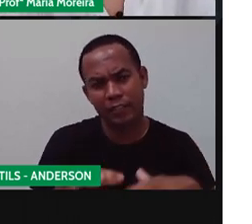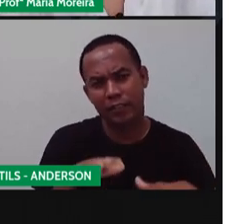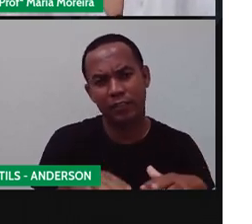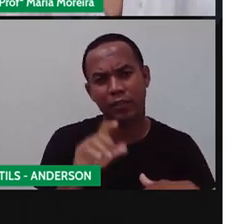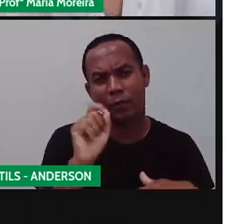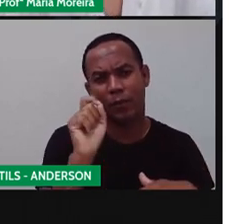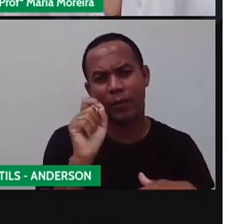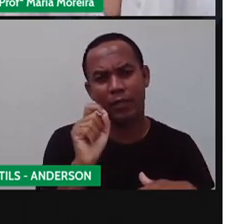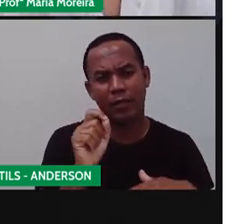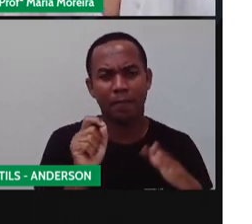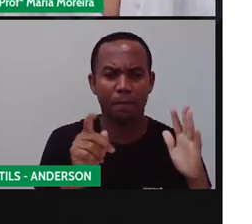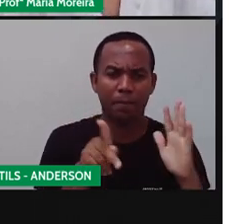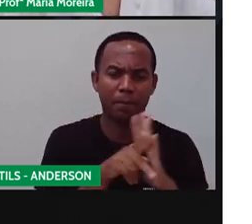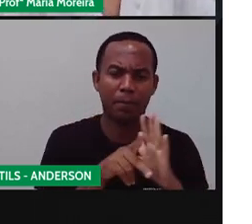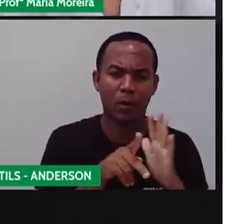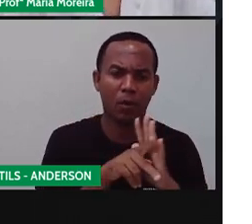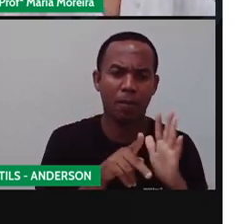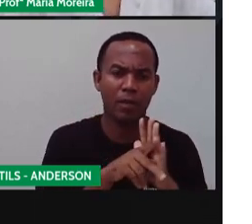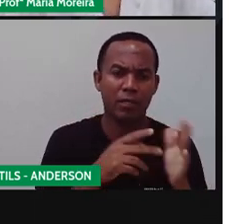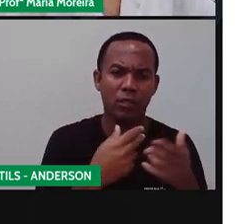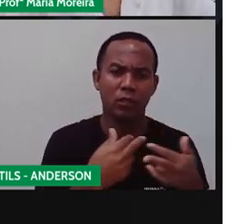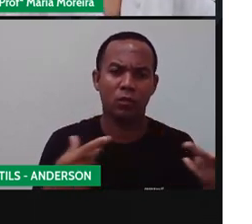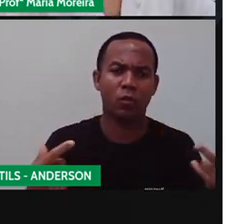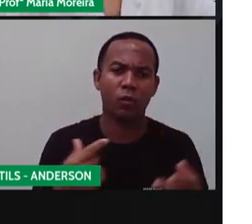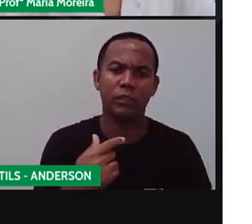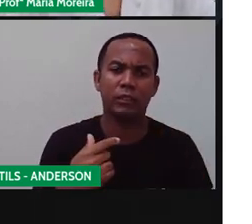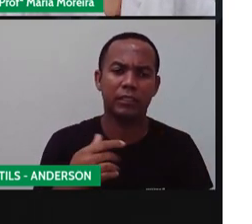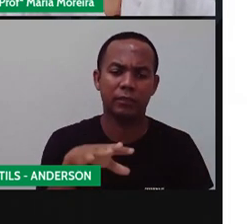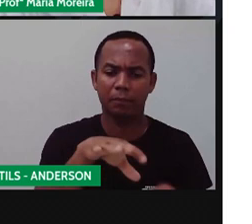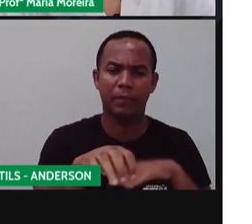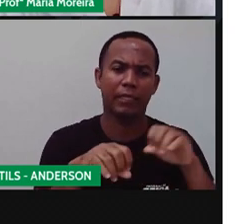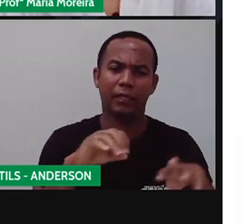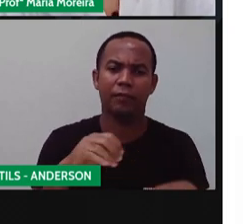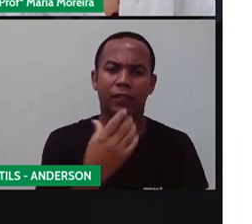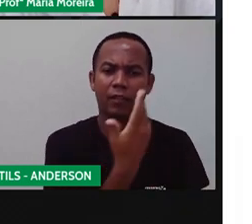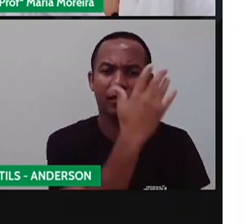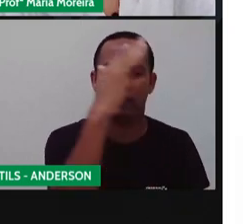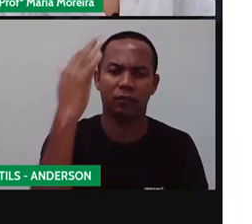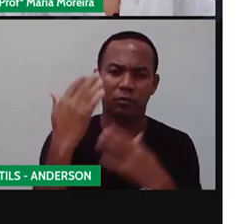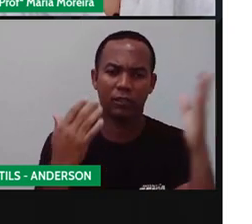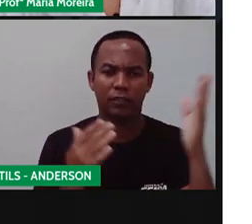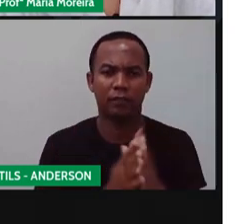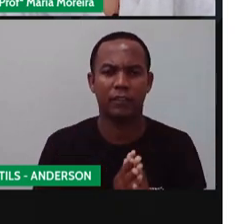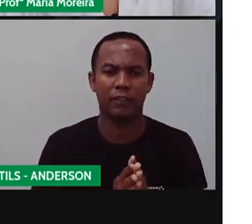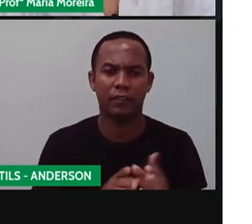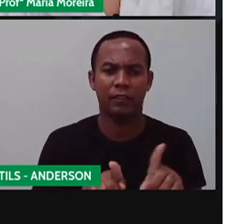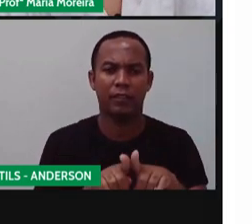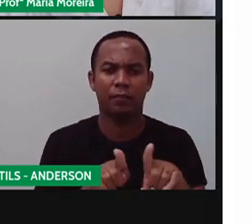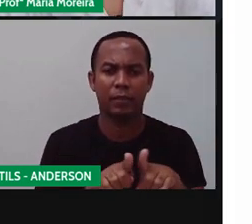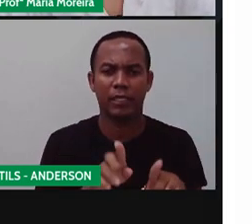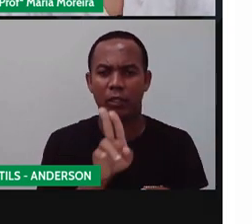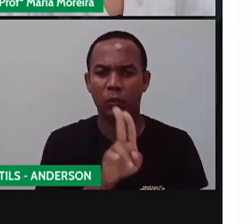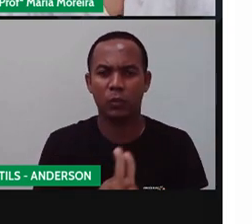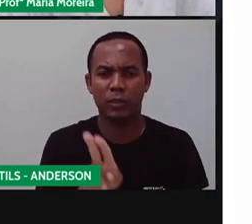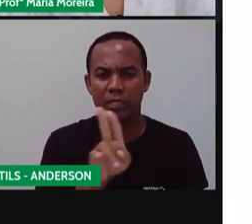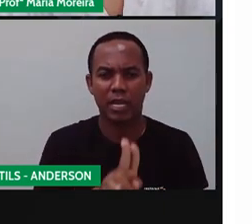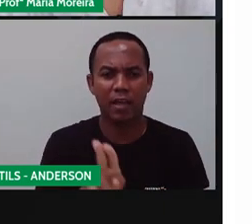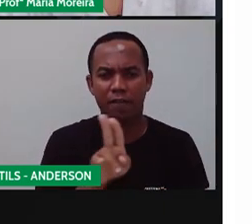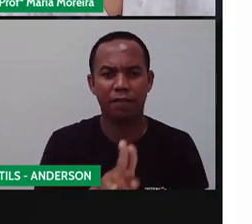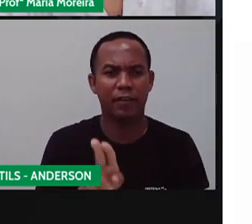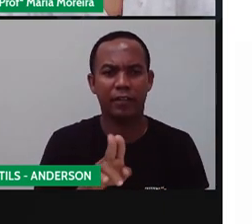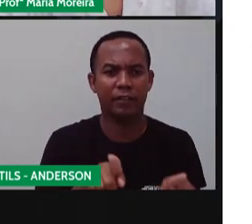Produtos da natureza, tá? Bom, usavam tocos de